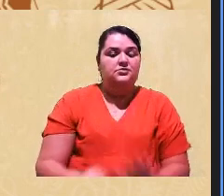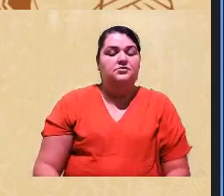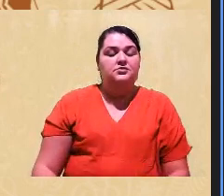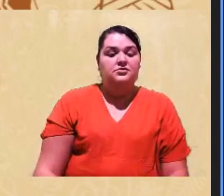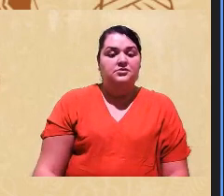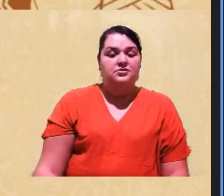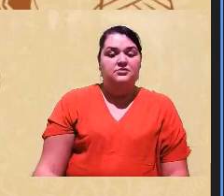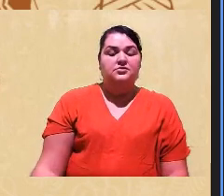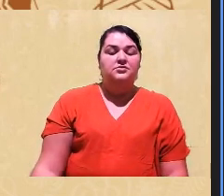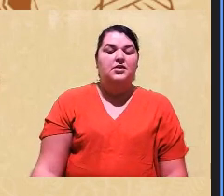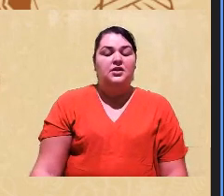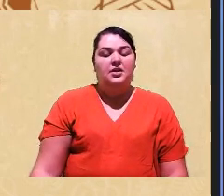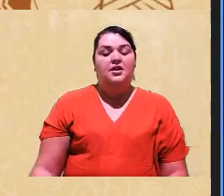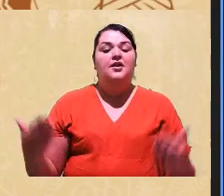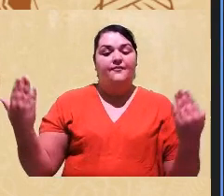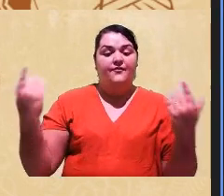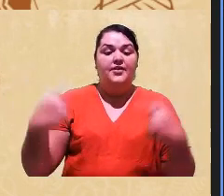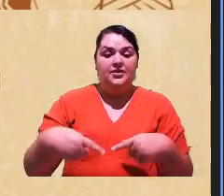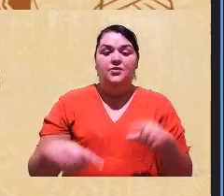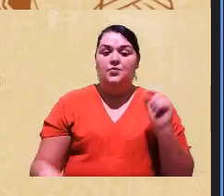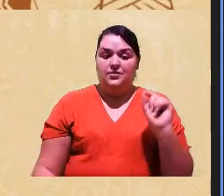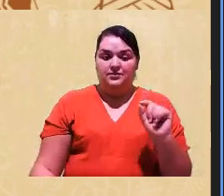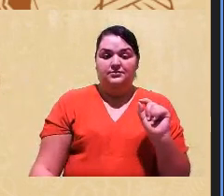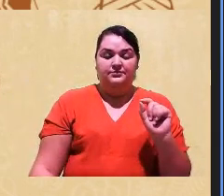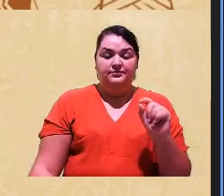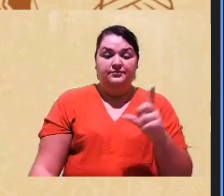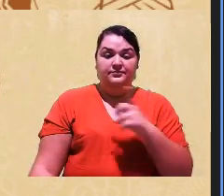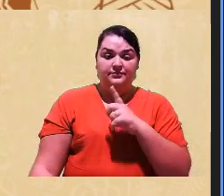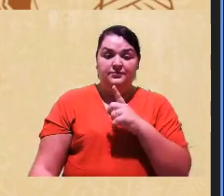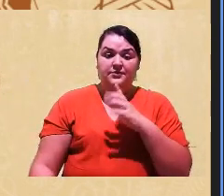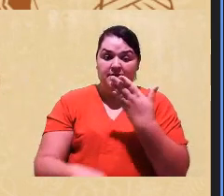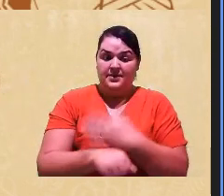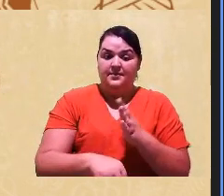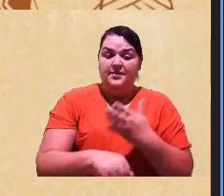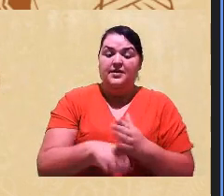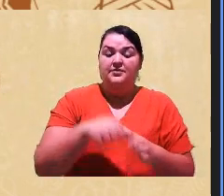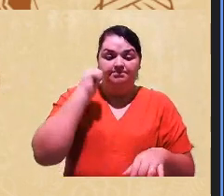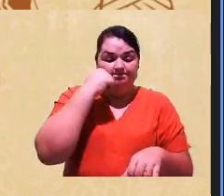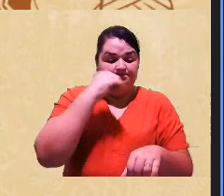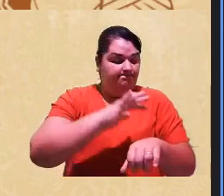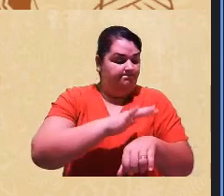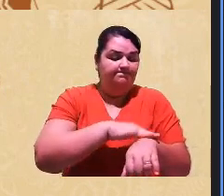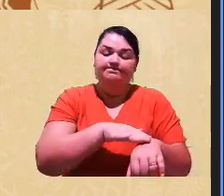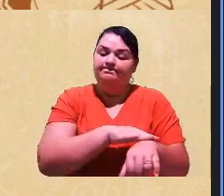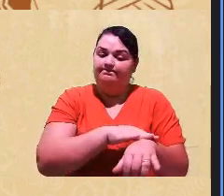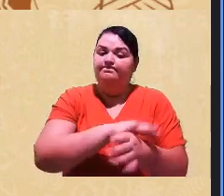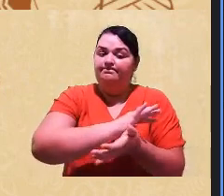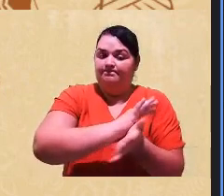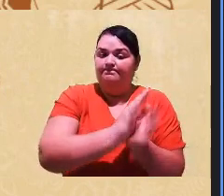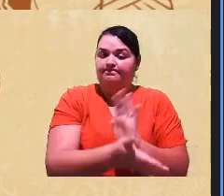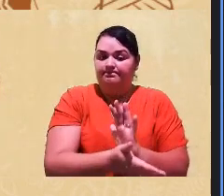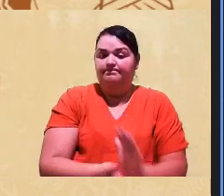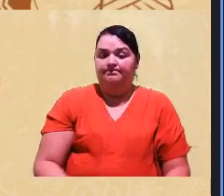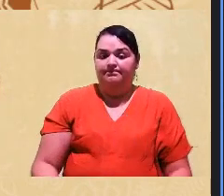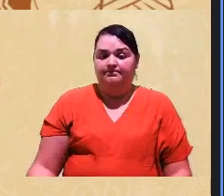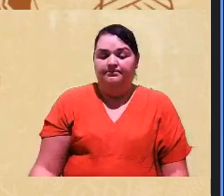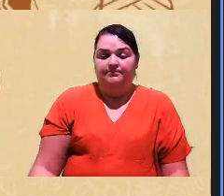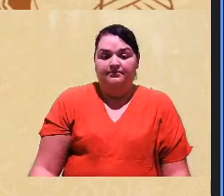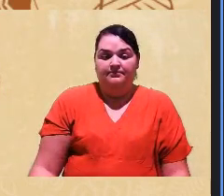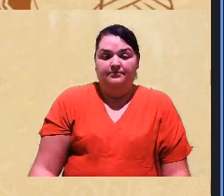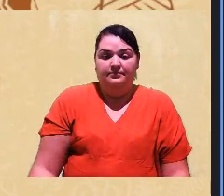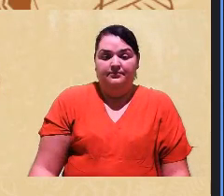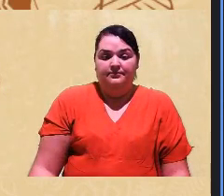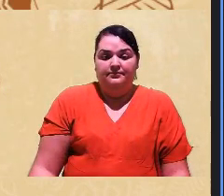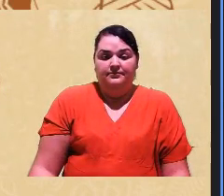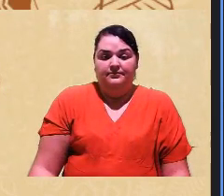enfrentando as práticas racistas. E aí eu quero trazer para